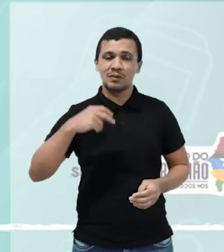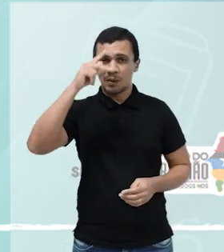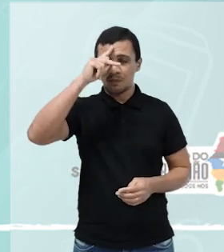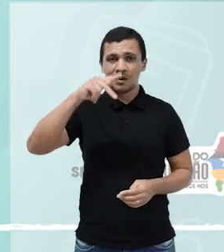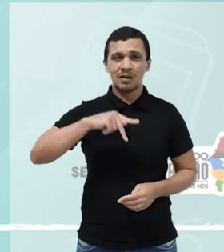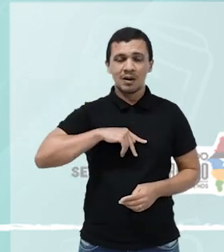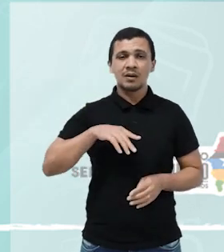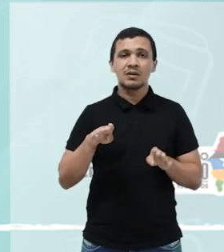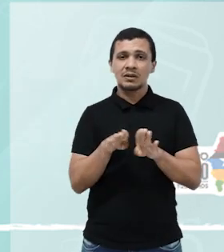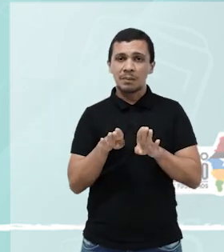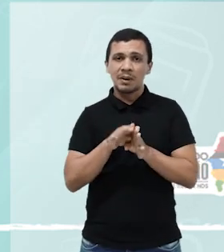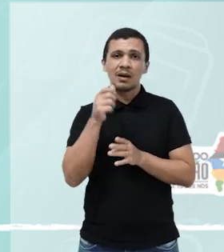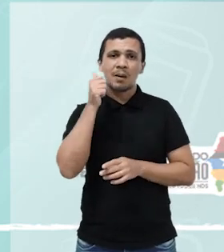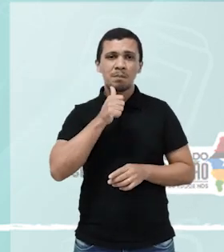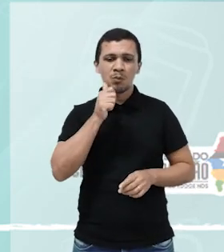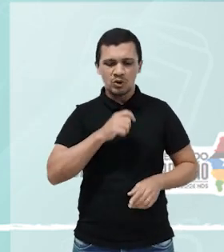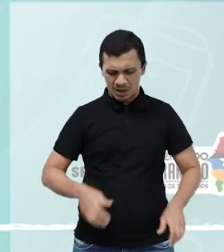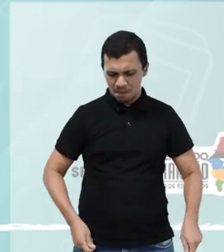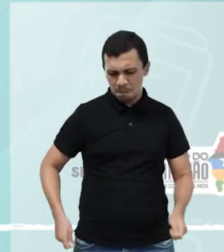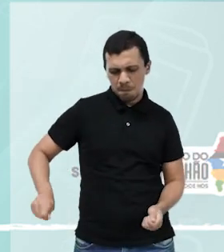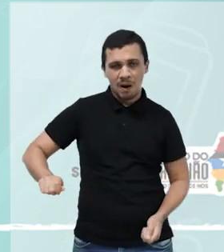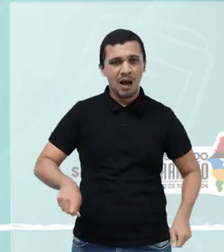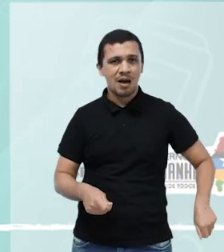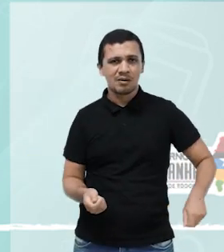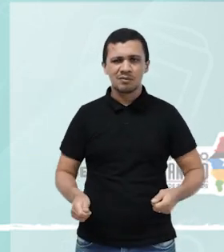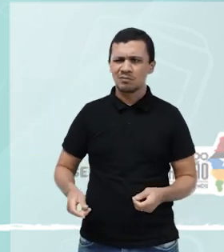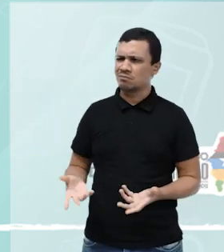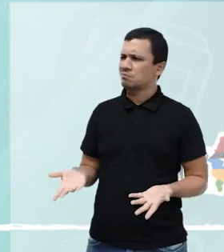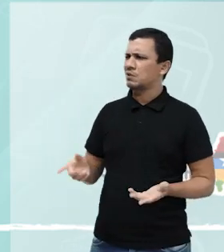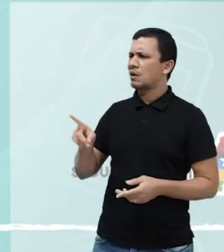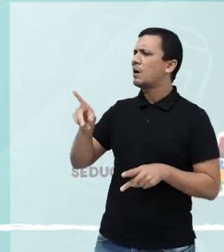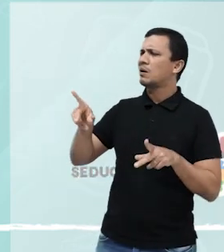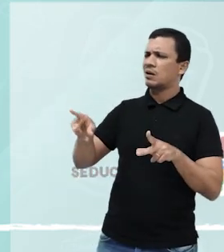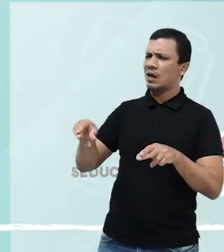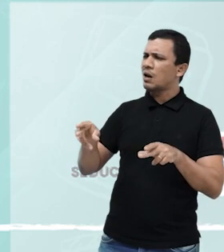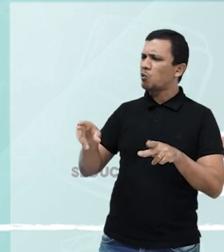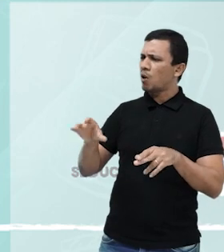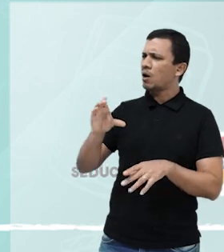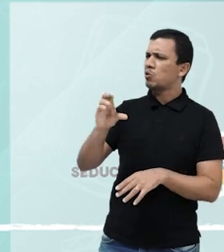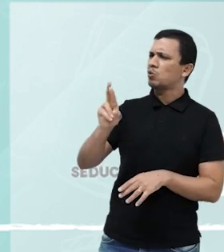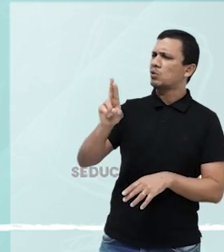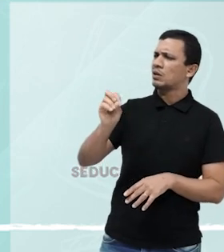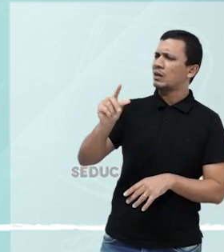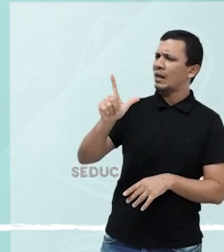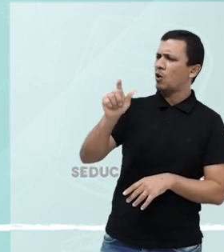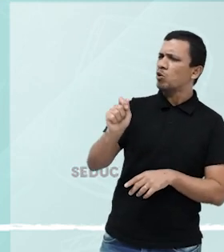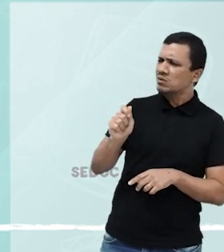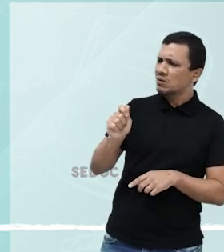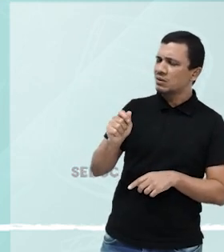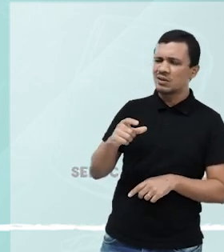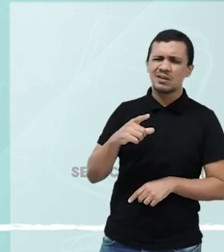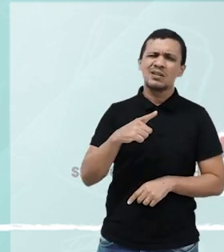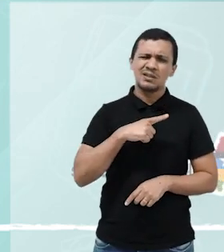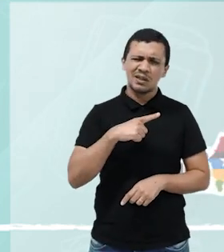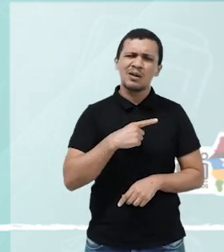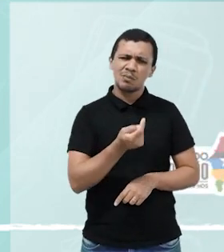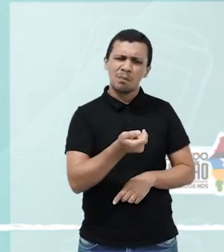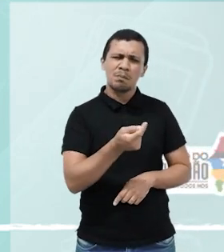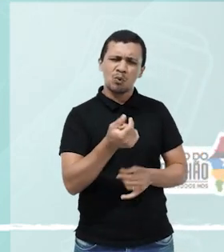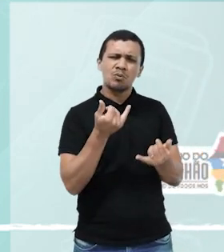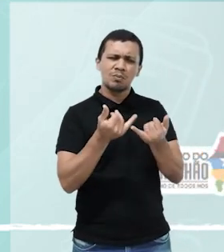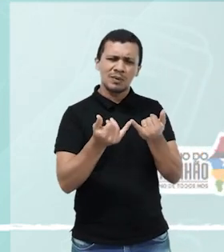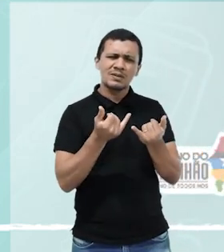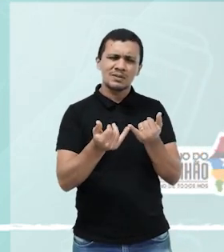muito com a saia. Professor, mas isso não é o tambor de crioula? Tem um pouco a ver. Então, uma coisa vai puxando a outra.